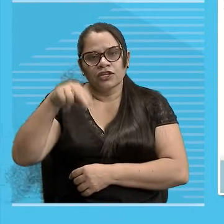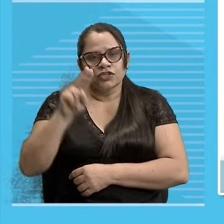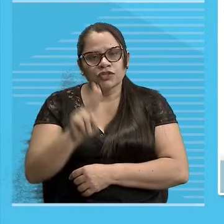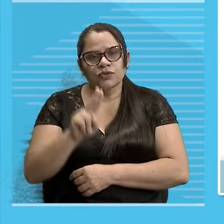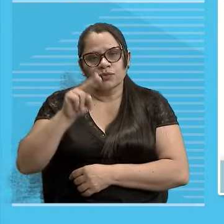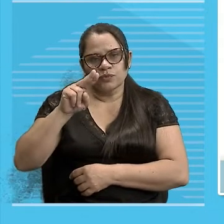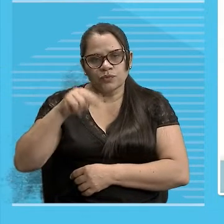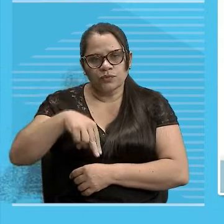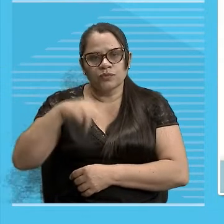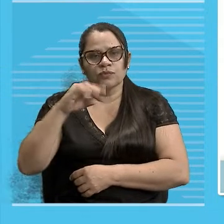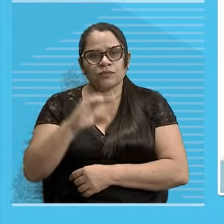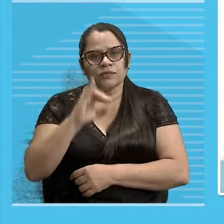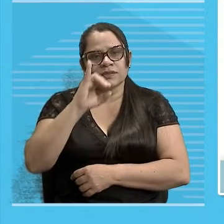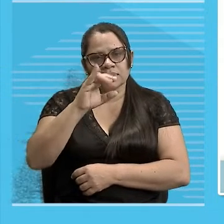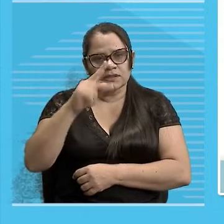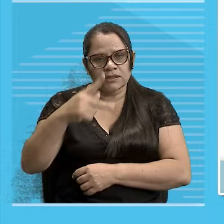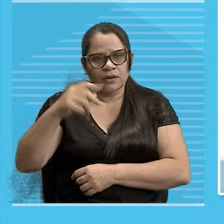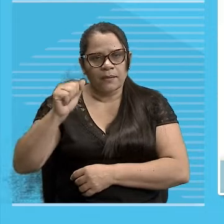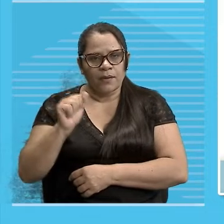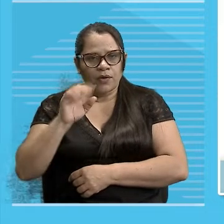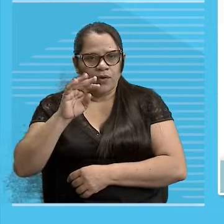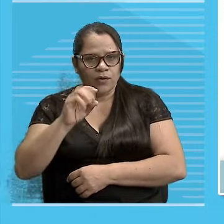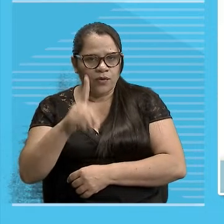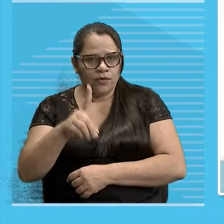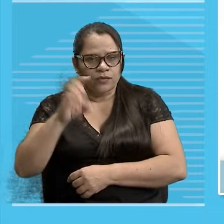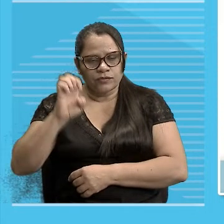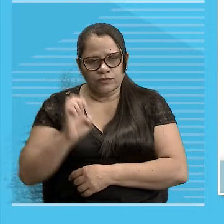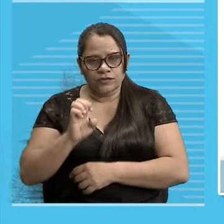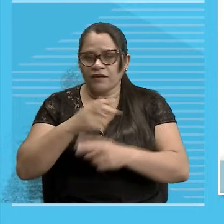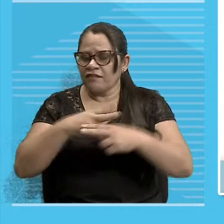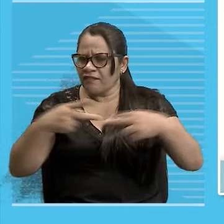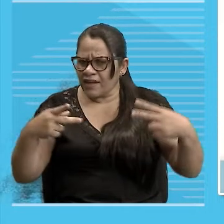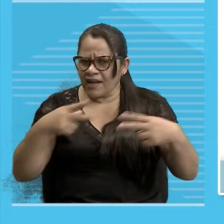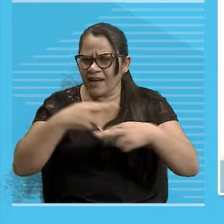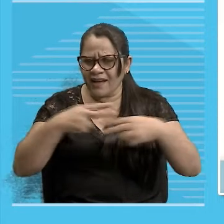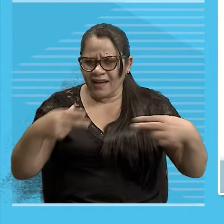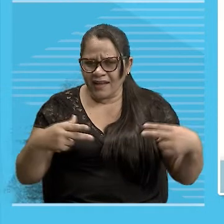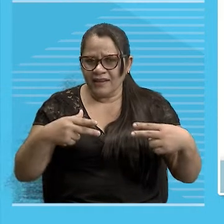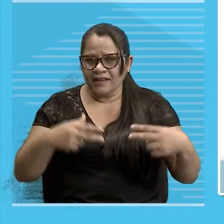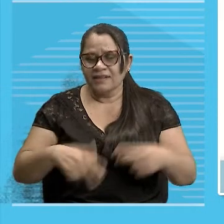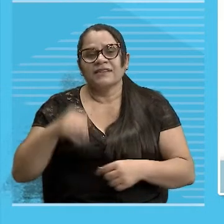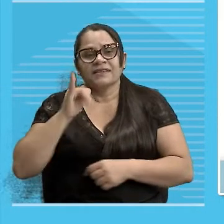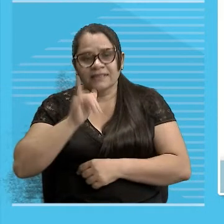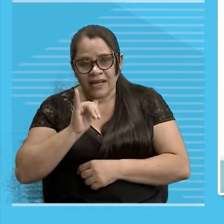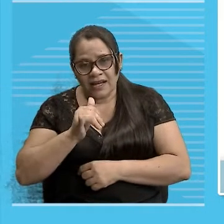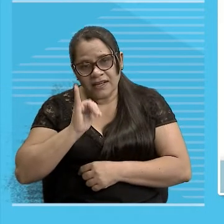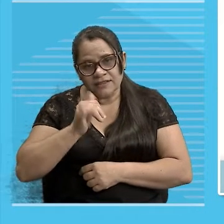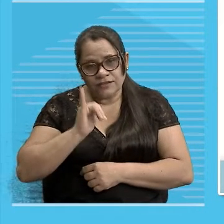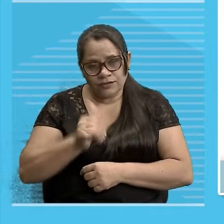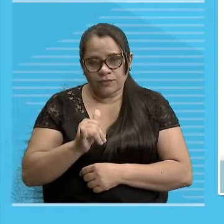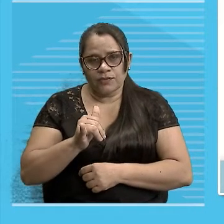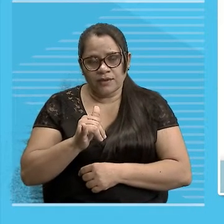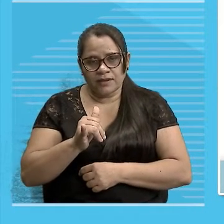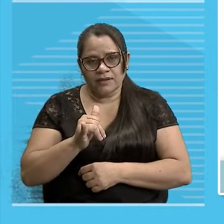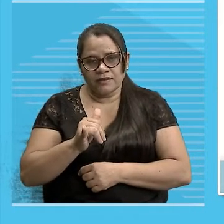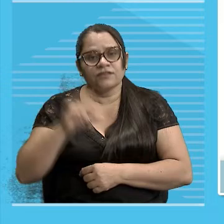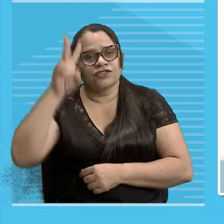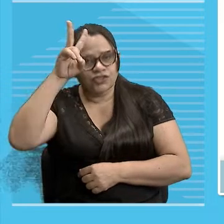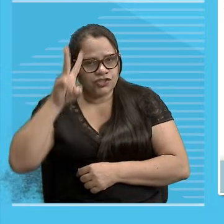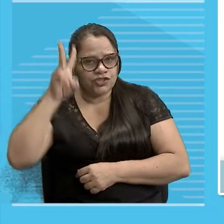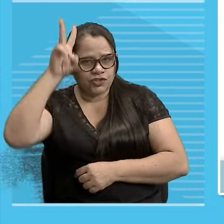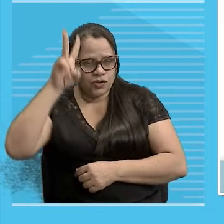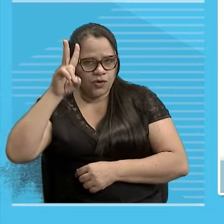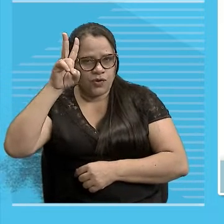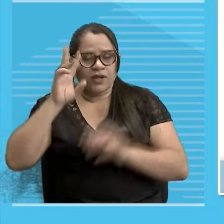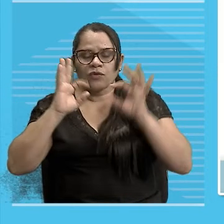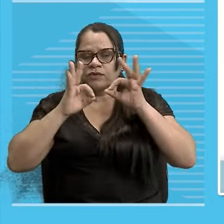piauienes Não se pode Barba ruiva A porca do dente de ouro E a mais famosa Das famosas Das famosas Cabeça de cuia Com